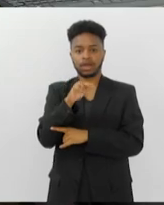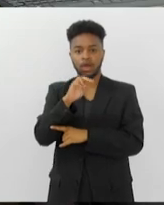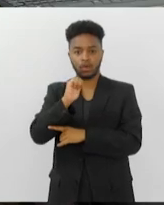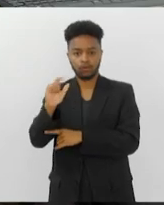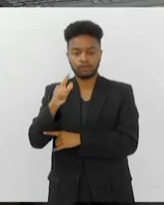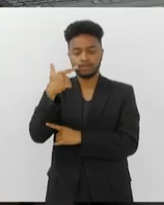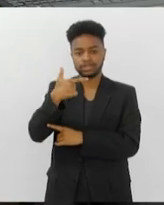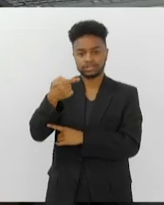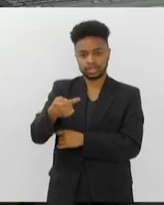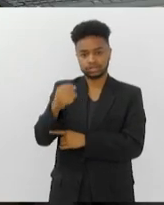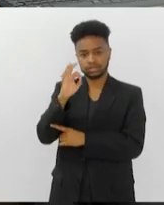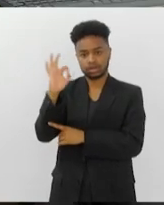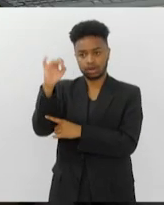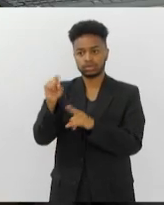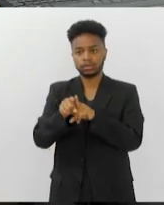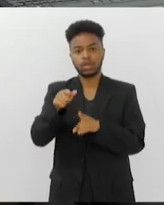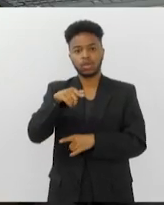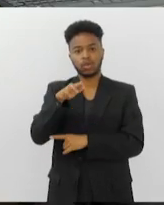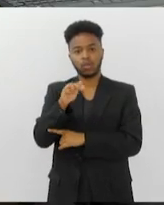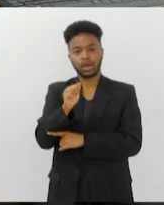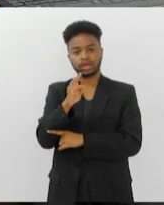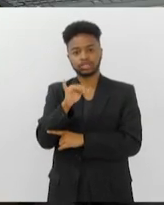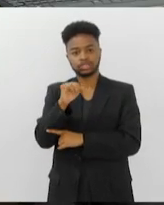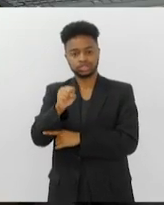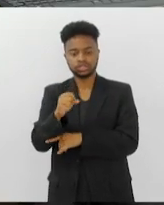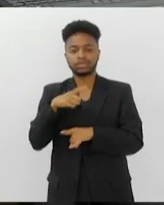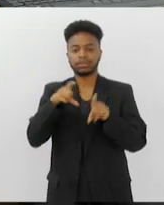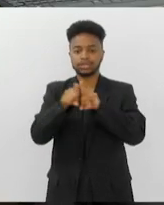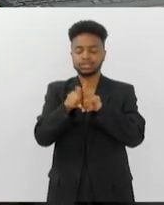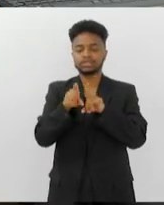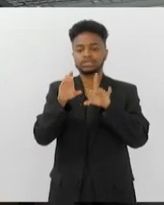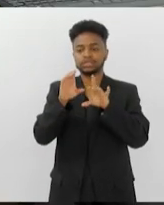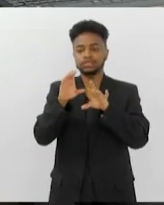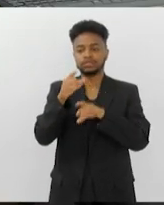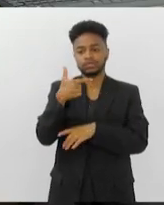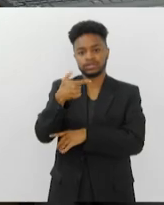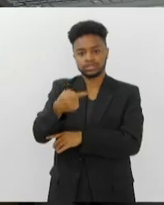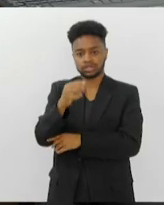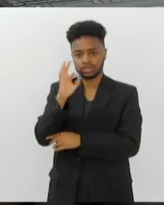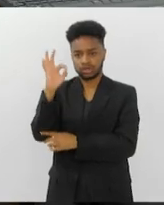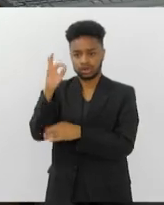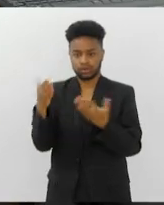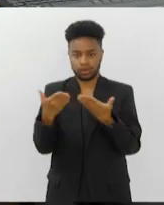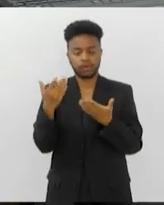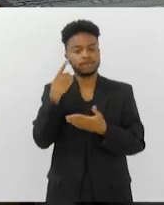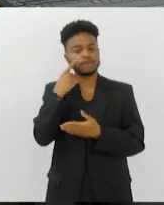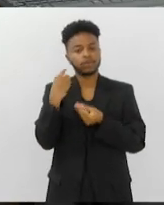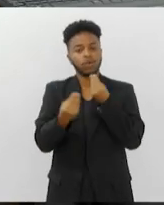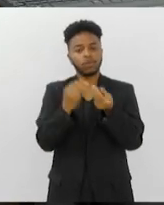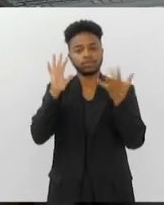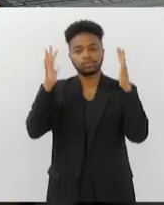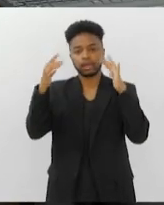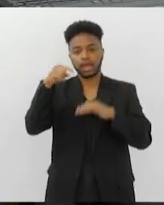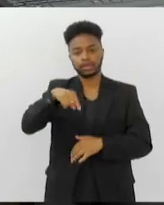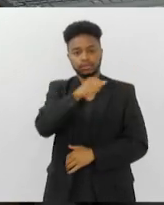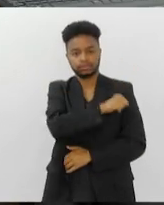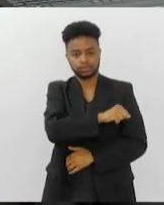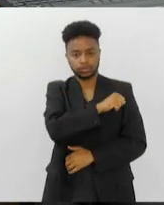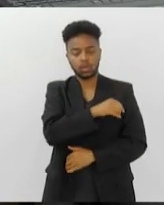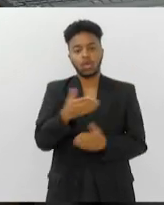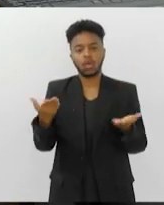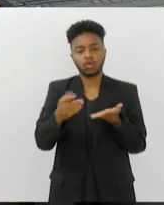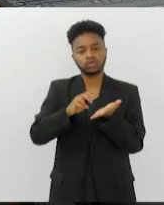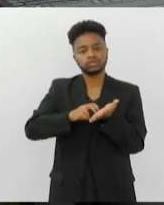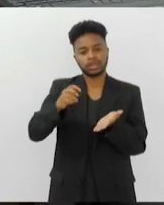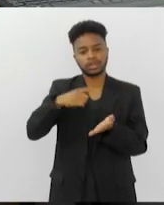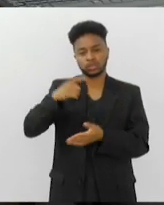27 graus, céu limpo. E Coatis também com sol, céu limpo, 27 graus. Vamos ver agora como está o tempo aqui no Rio. A segunda-feira amanheceu